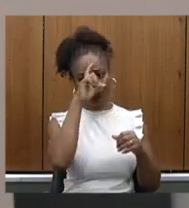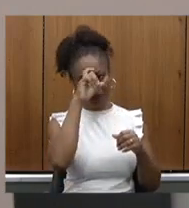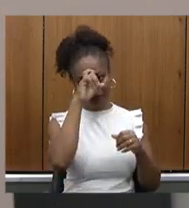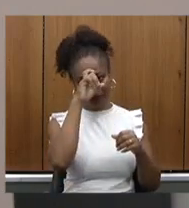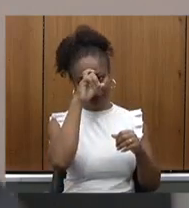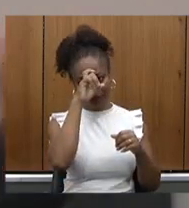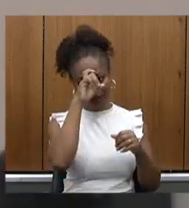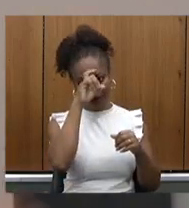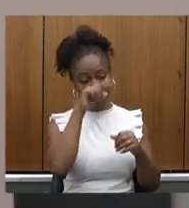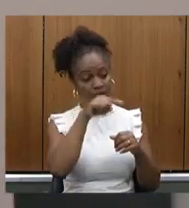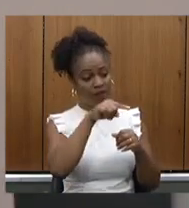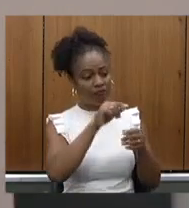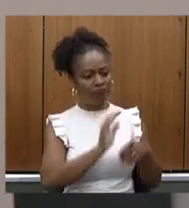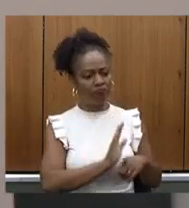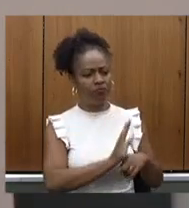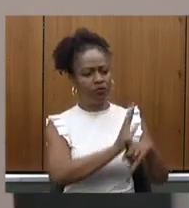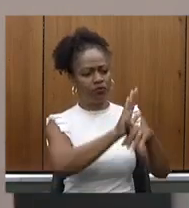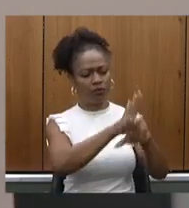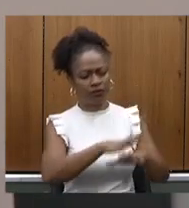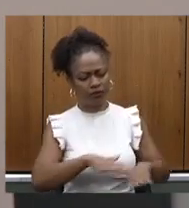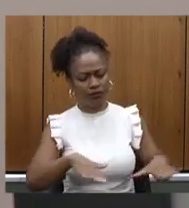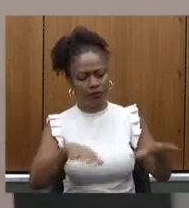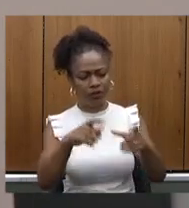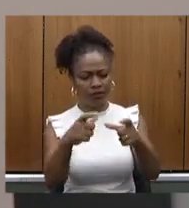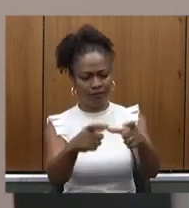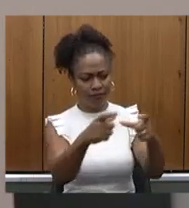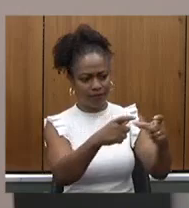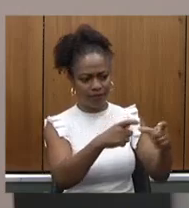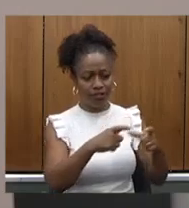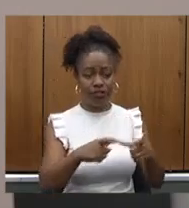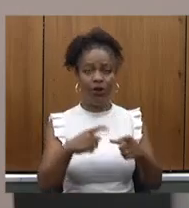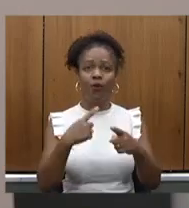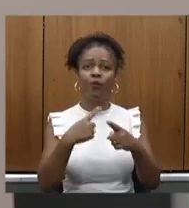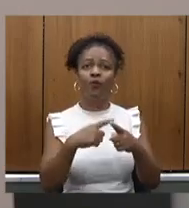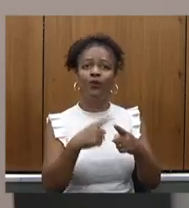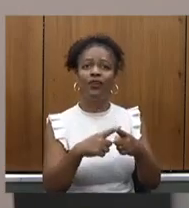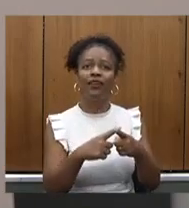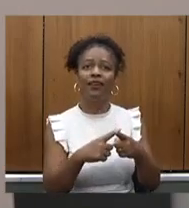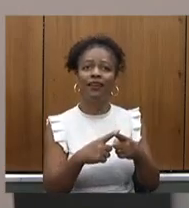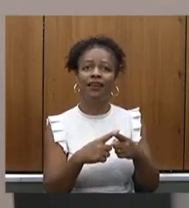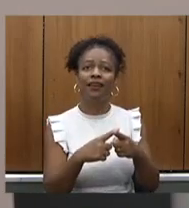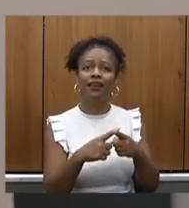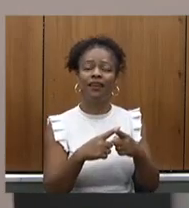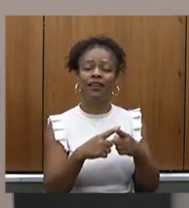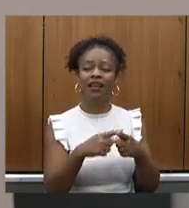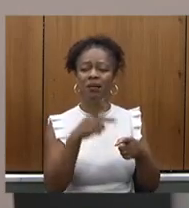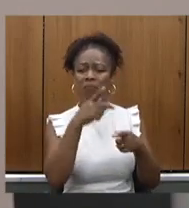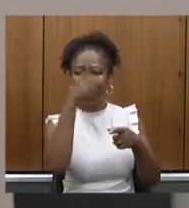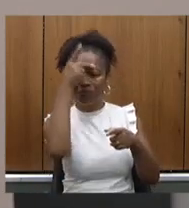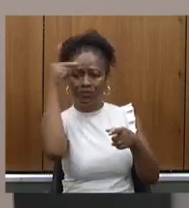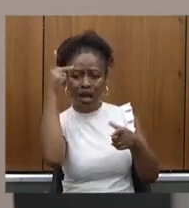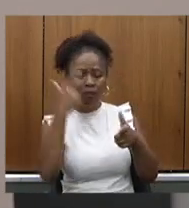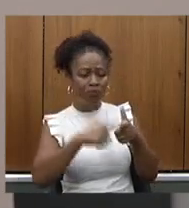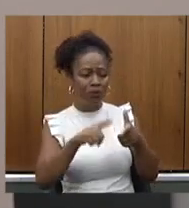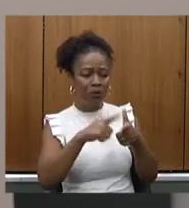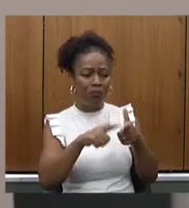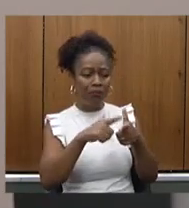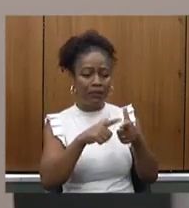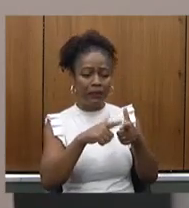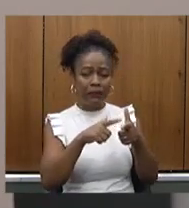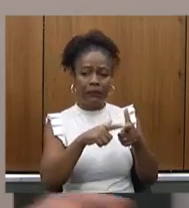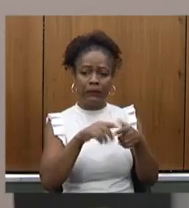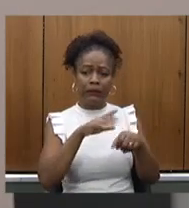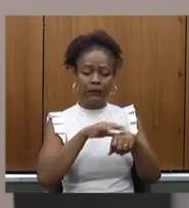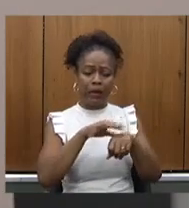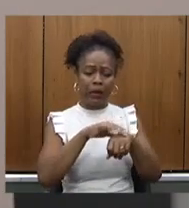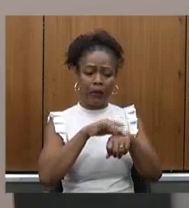Paraíso sediar toda aquela região porque quando uma pessoa tem qualquer problema mais sério ele é transferido para Belo Horizonte